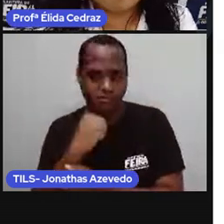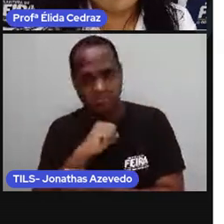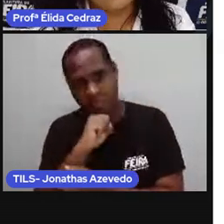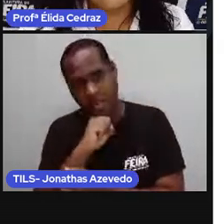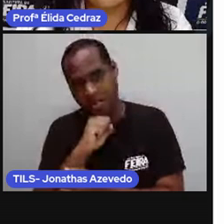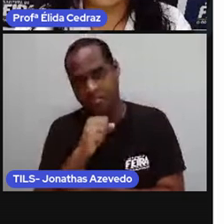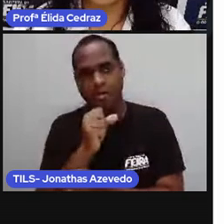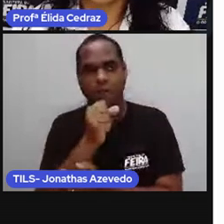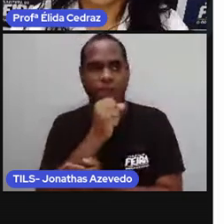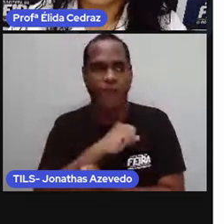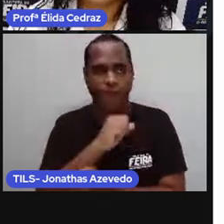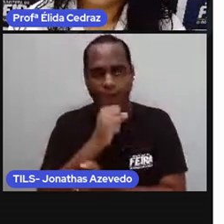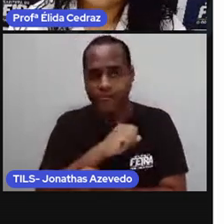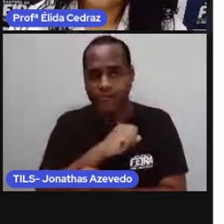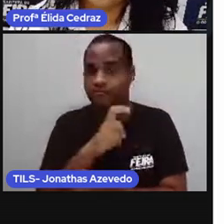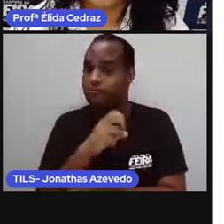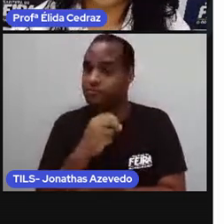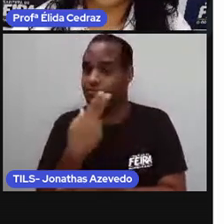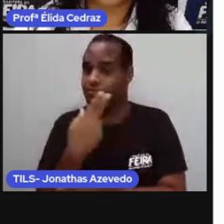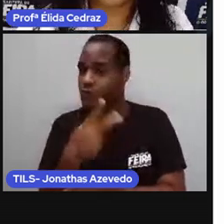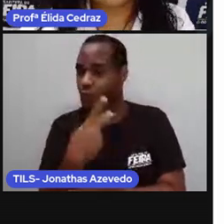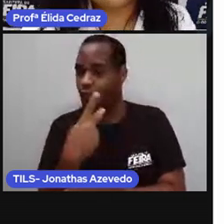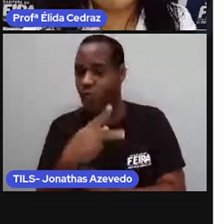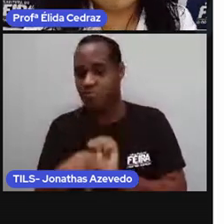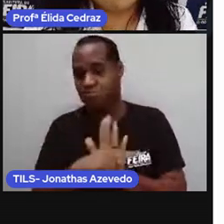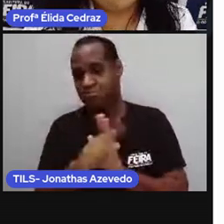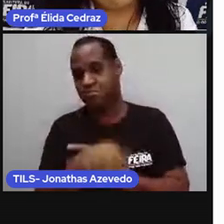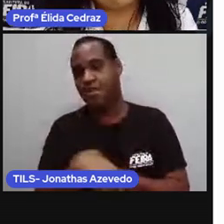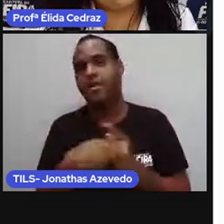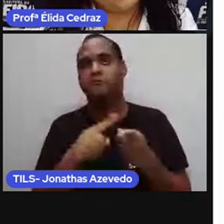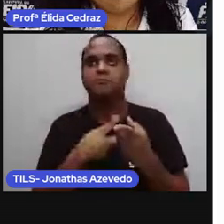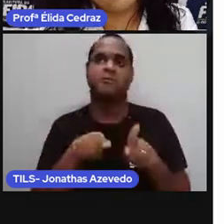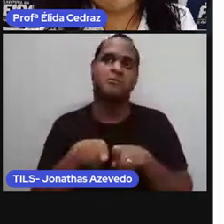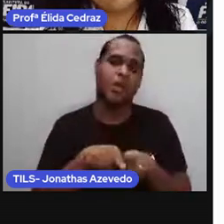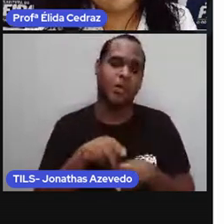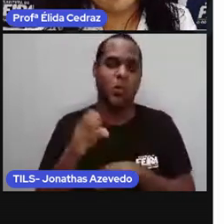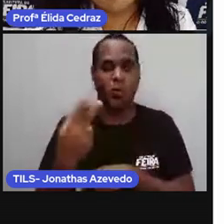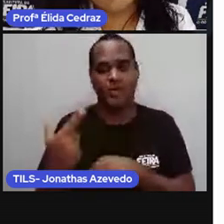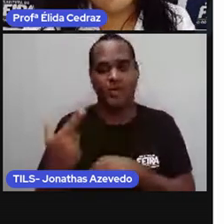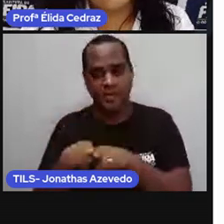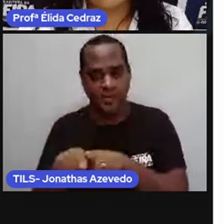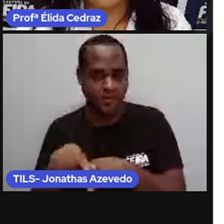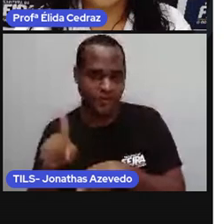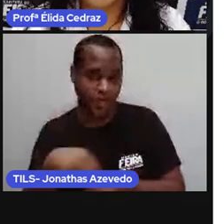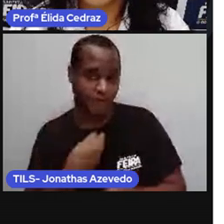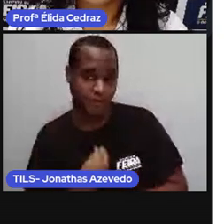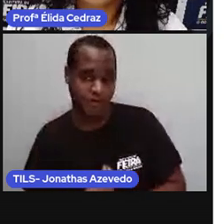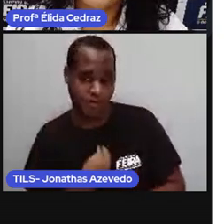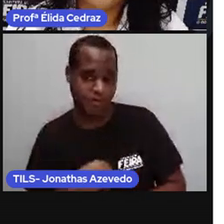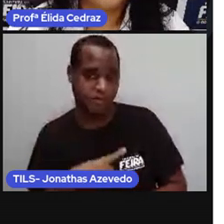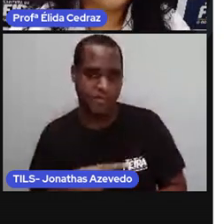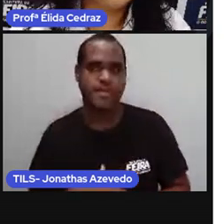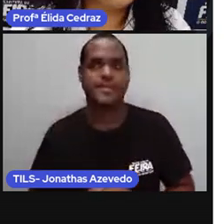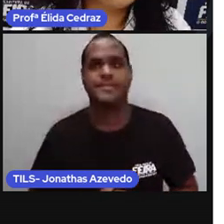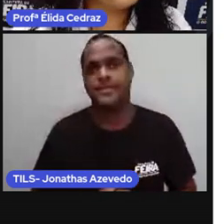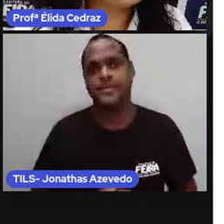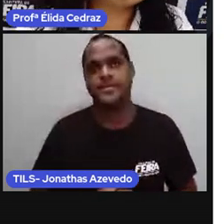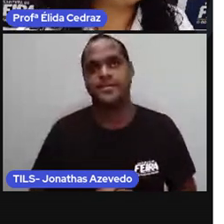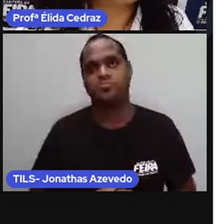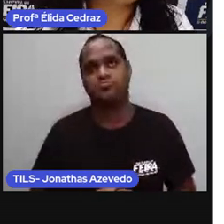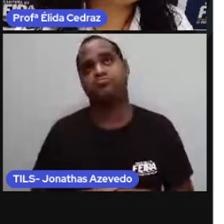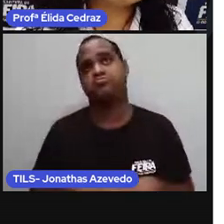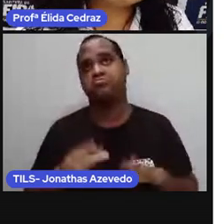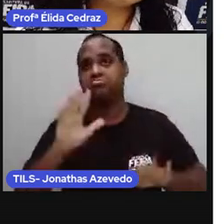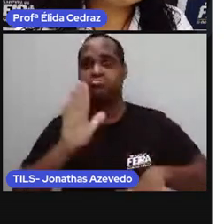seus avós, a sua, do seu irmão ou da sua irmã, se você tiver, de alguma